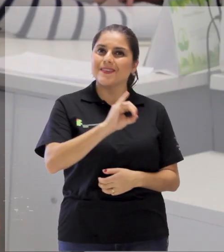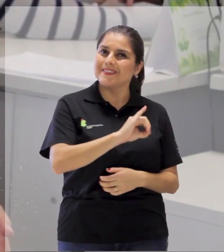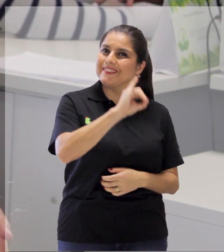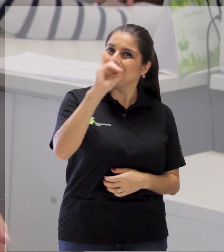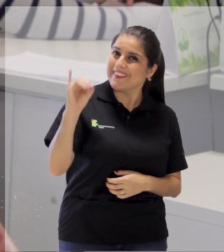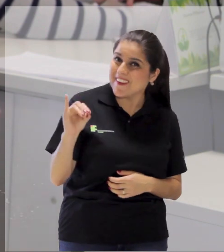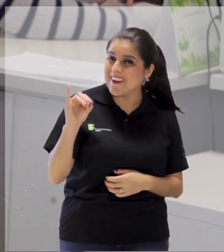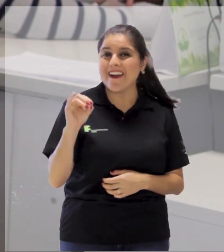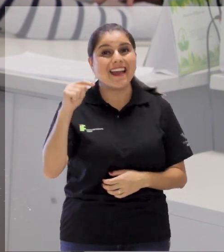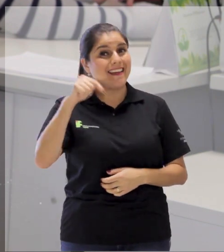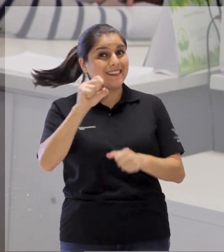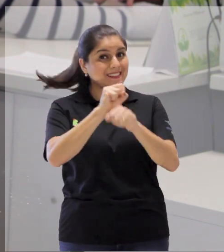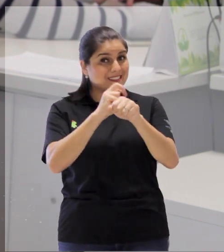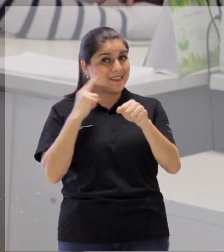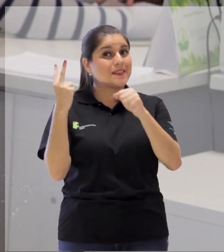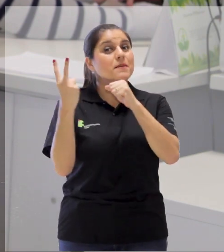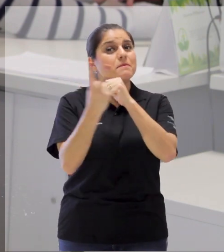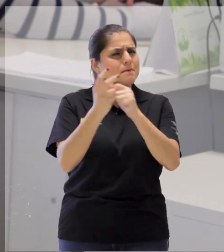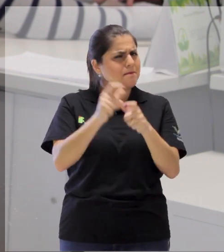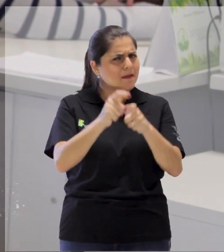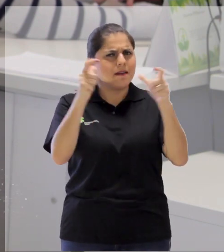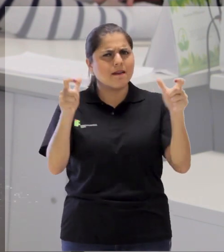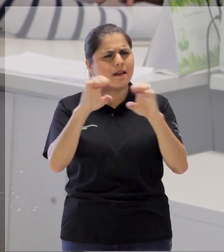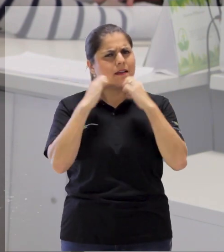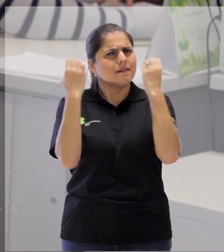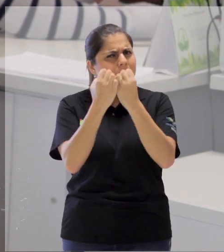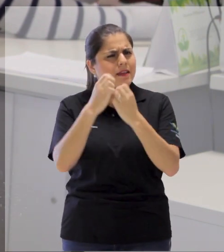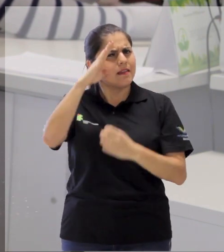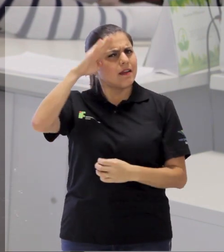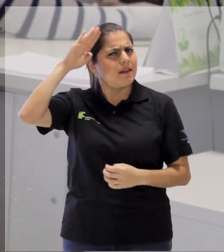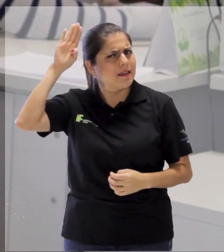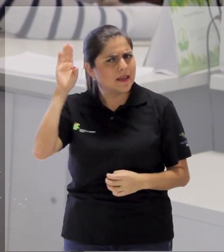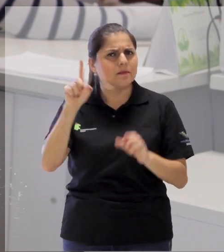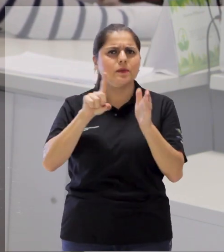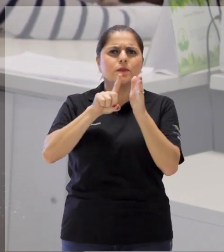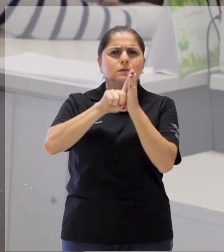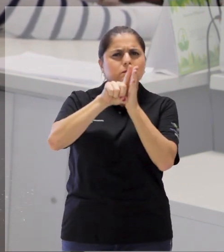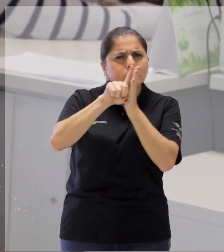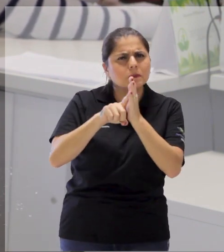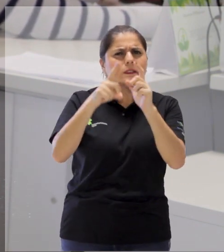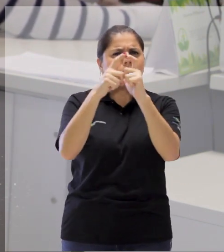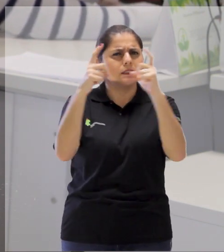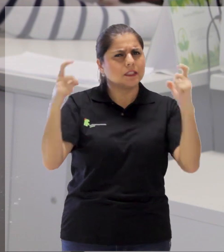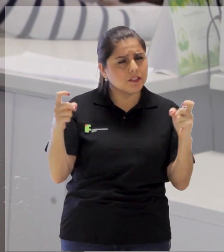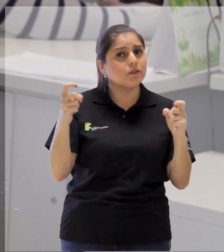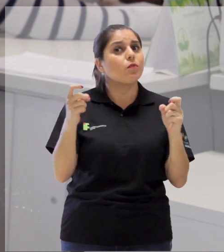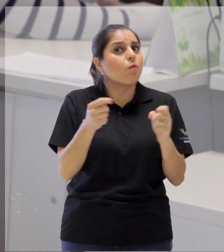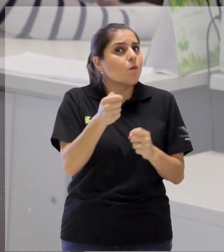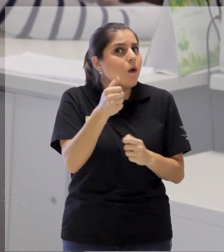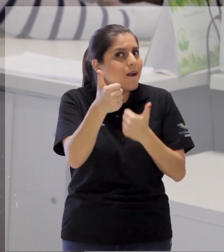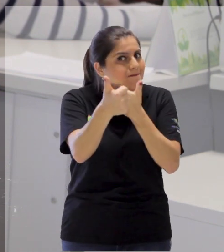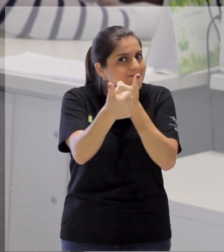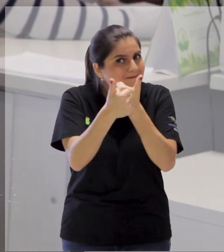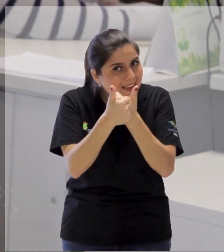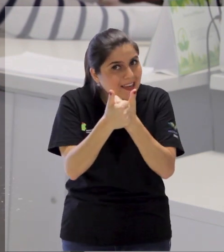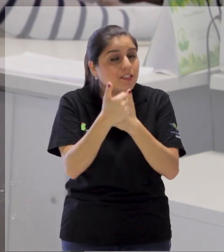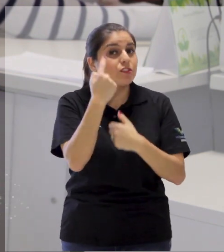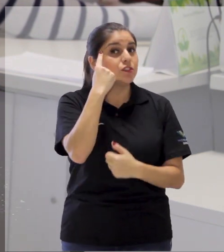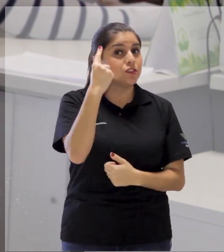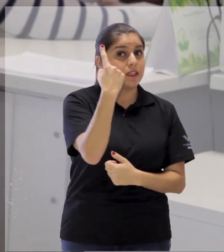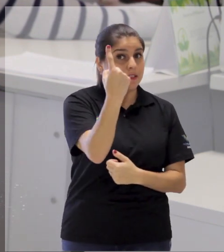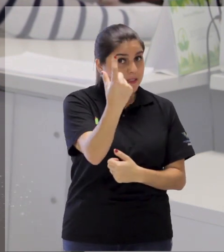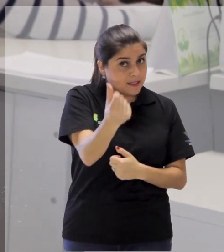Olá! O CEPIM, maior evento acadêmico e científico do IFPR, está chegando. A programação começa no dia